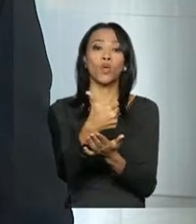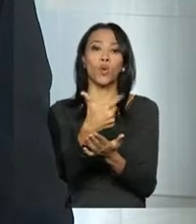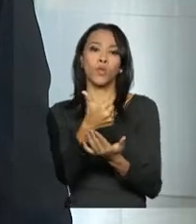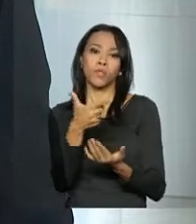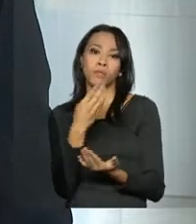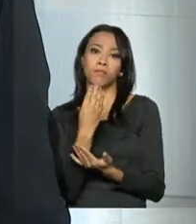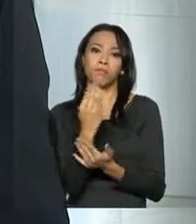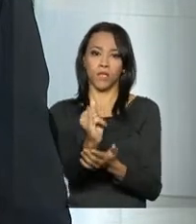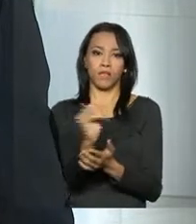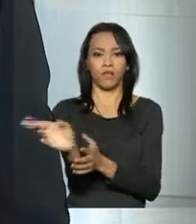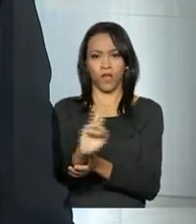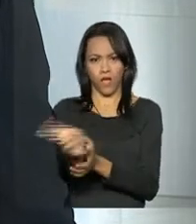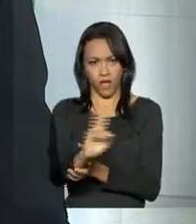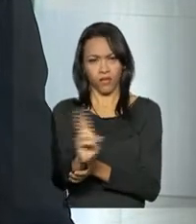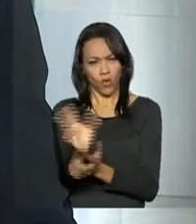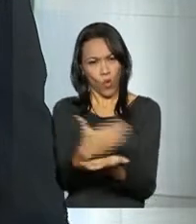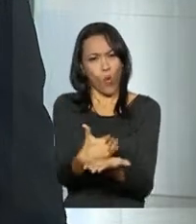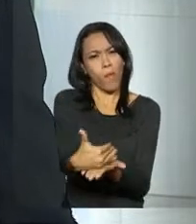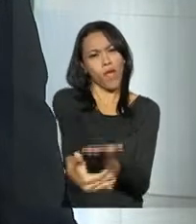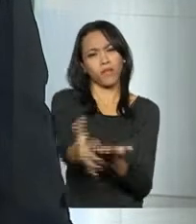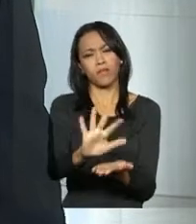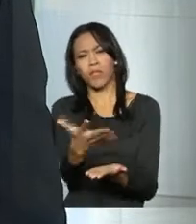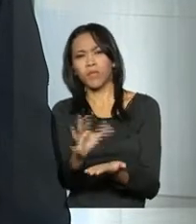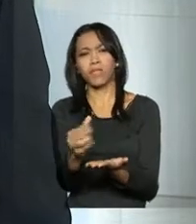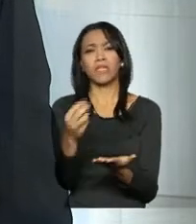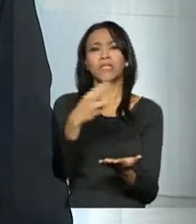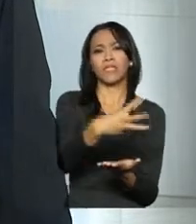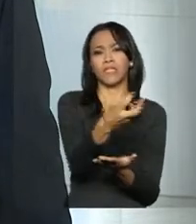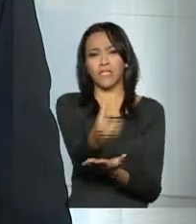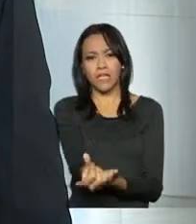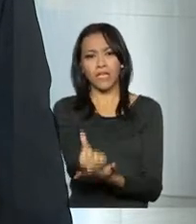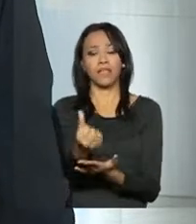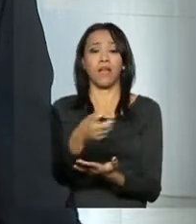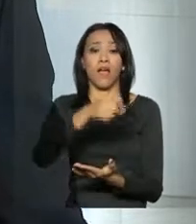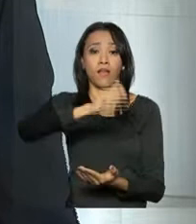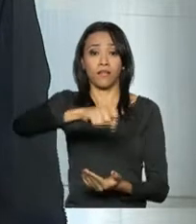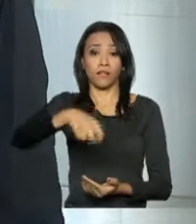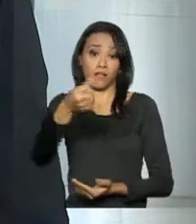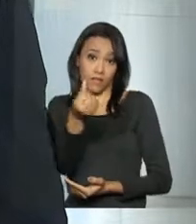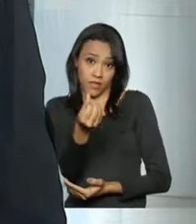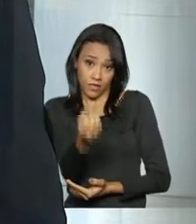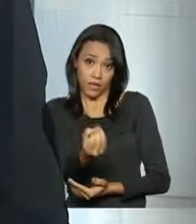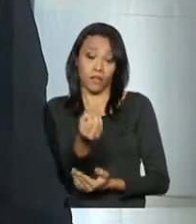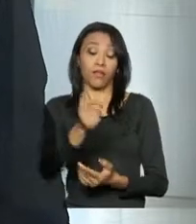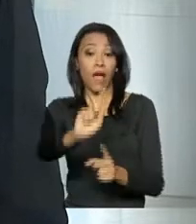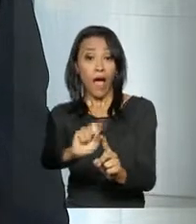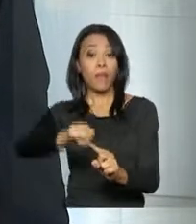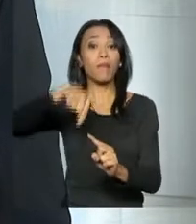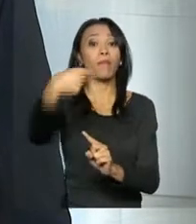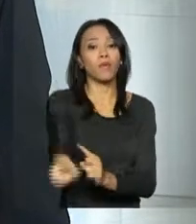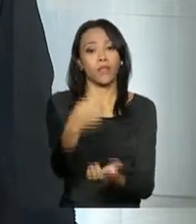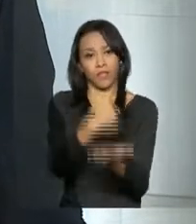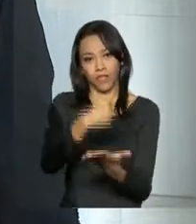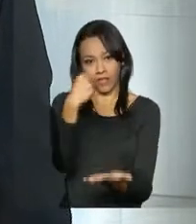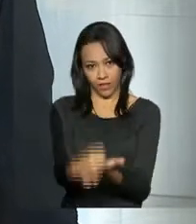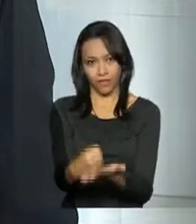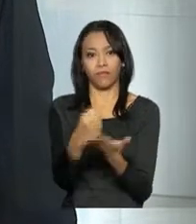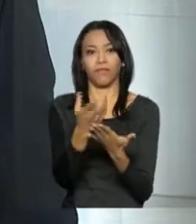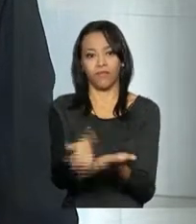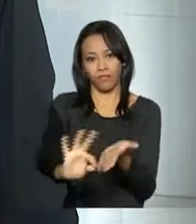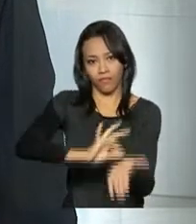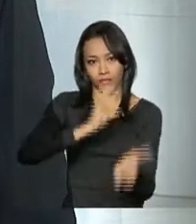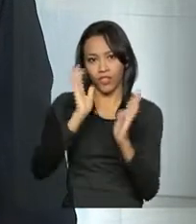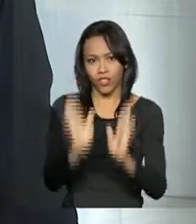instalações devem entrar em operação em um prazo entre 36 e 60 meses após a assinatura dos contratos. Esses